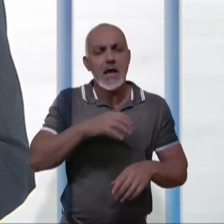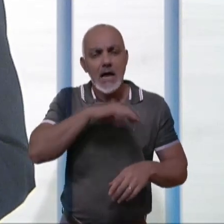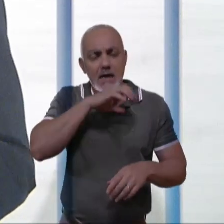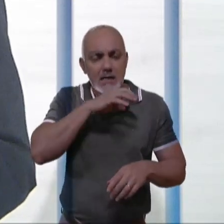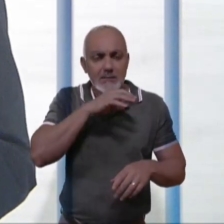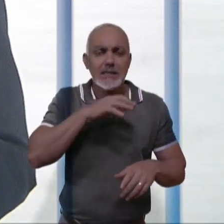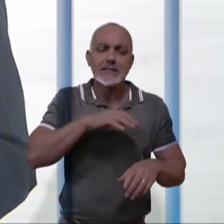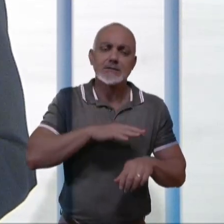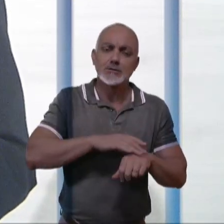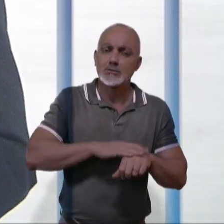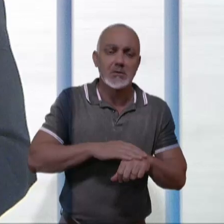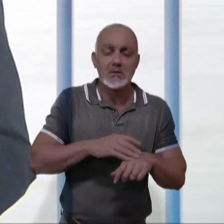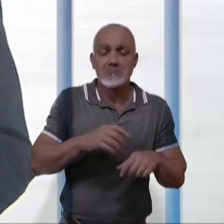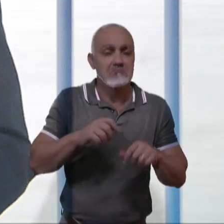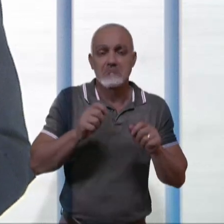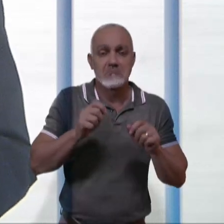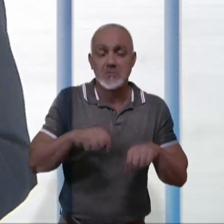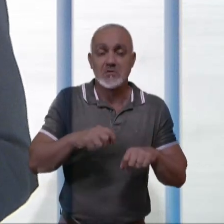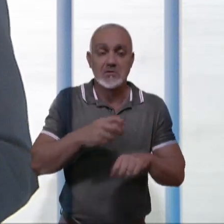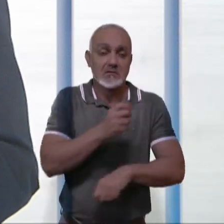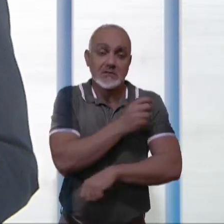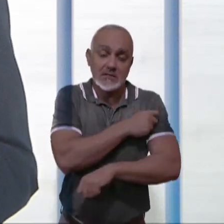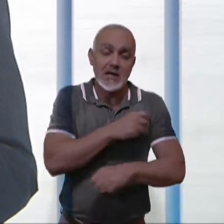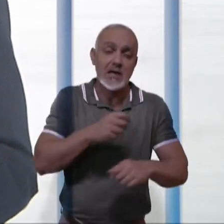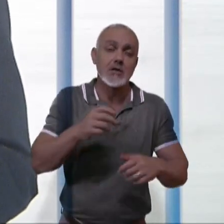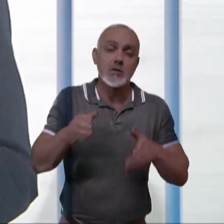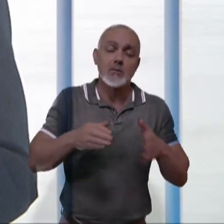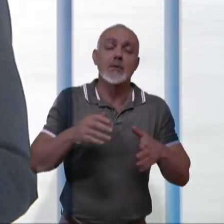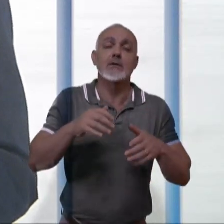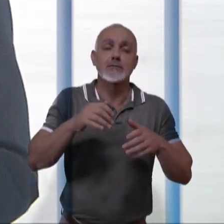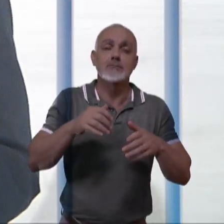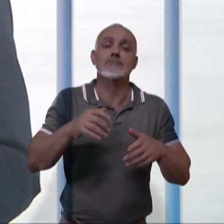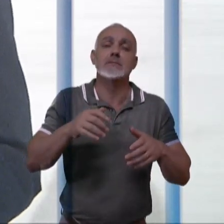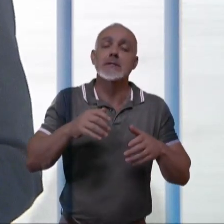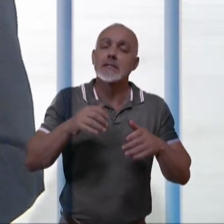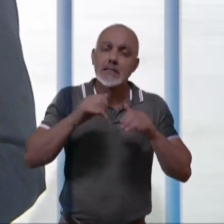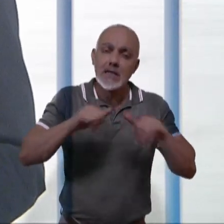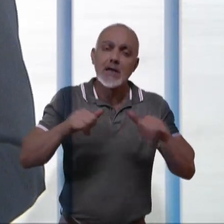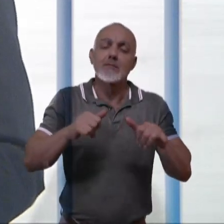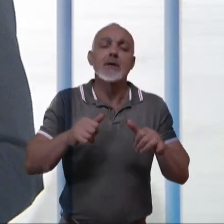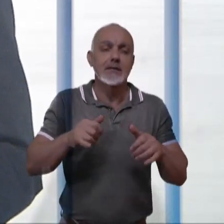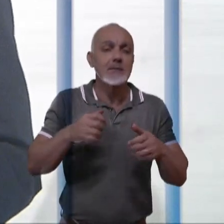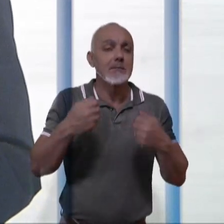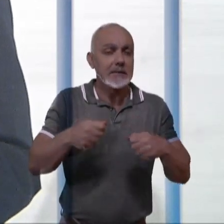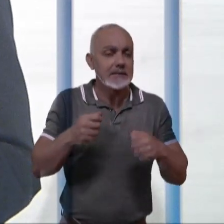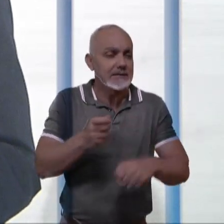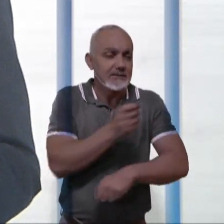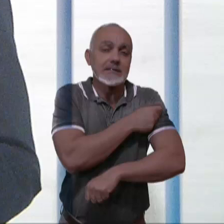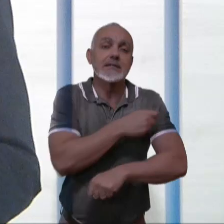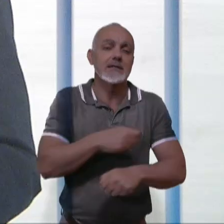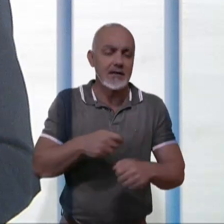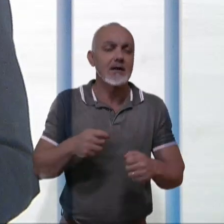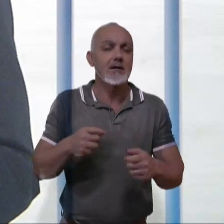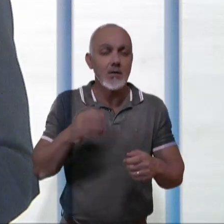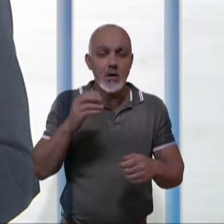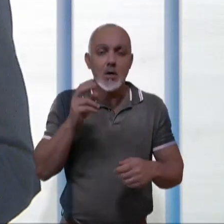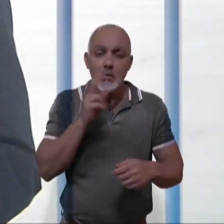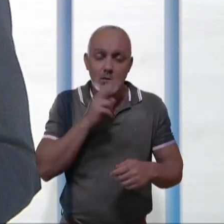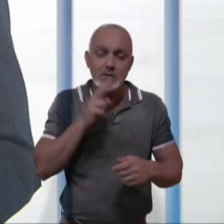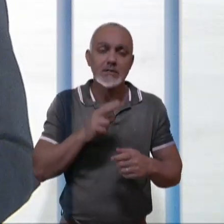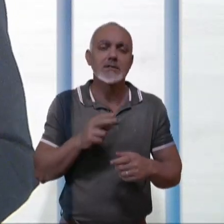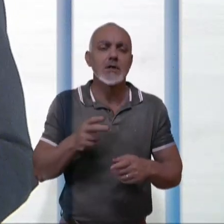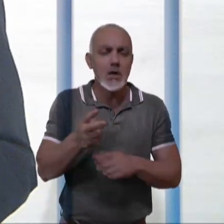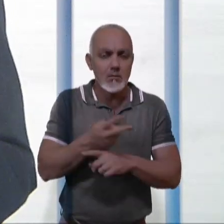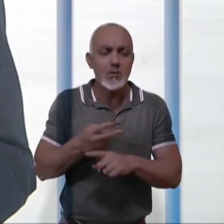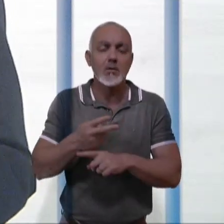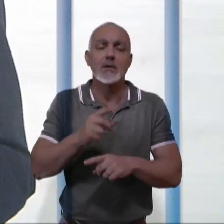vacinados na época da campanha devem receber a dose o quanto antes. Os tutores podem procurar a UVZ, que é